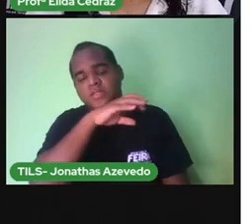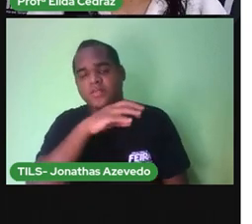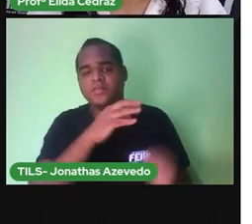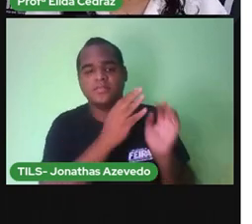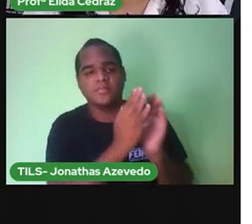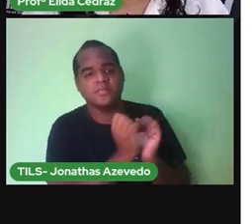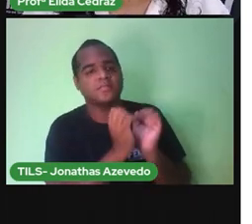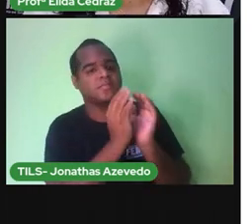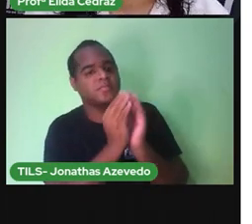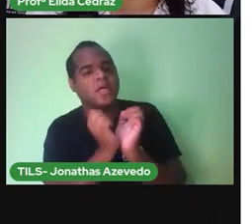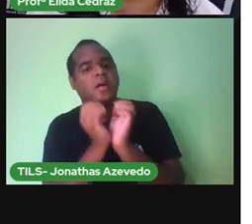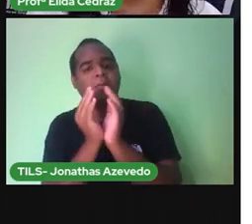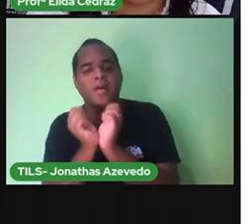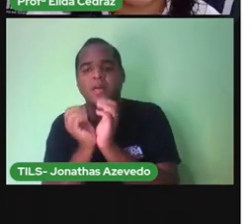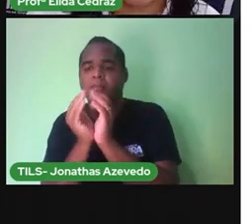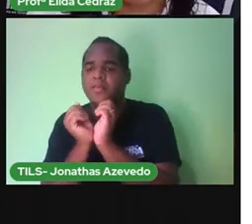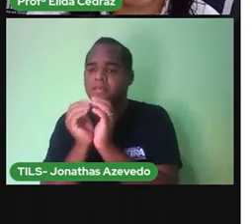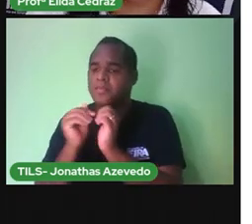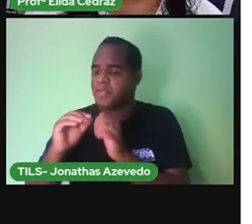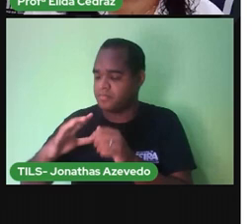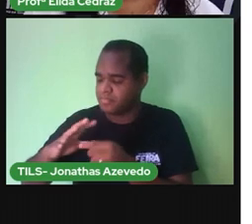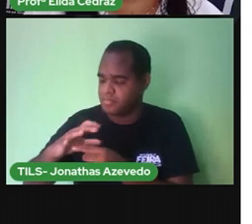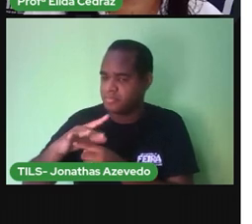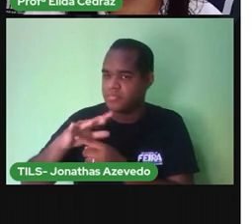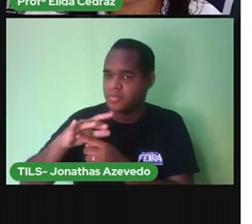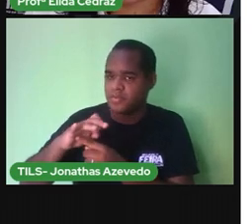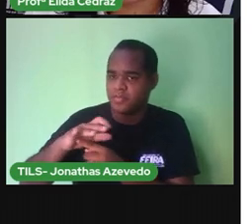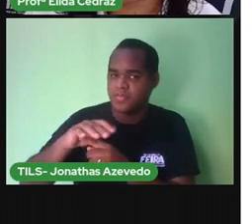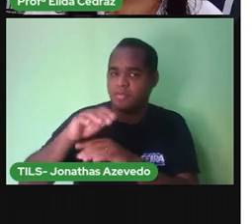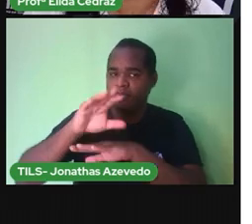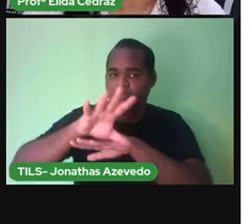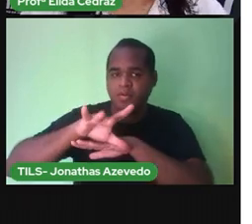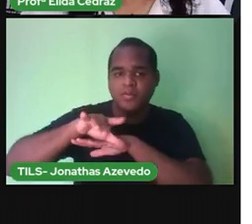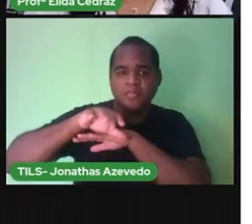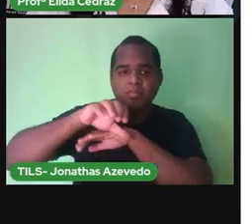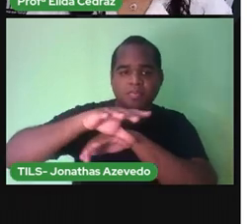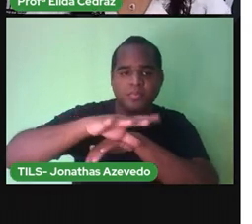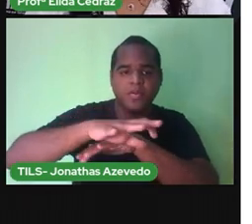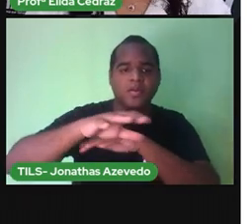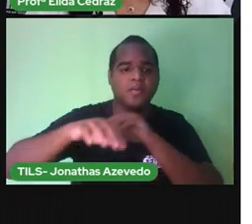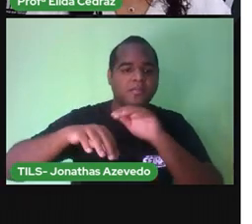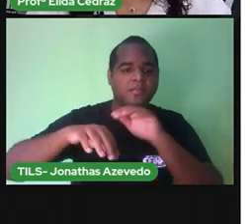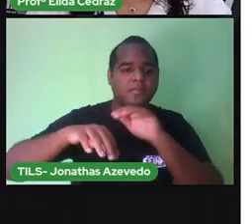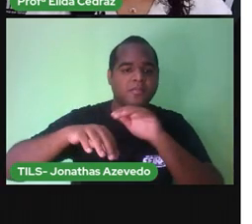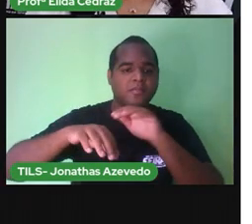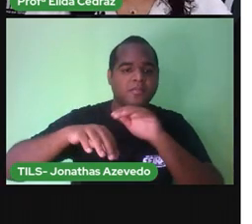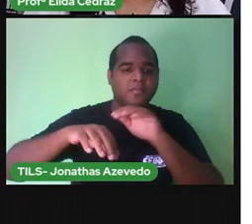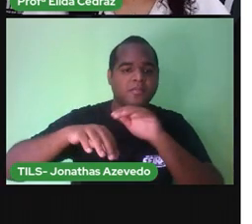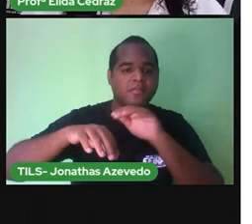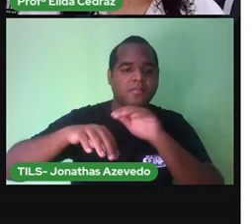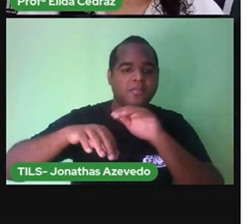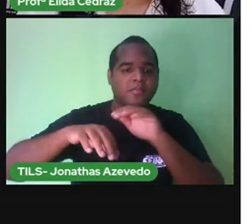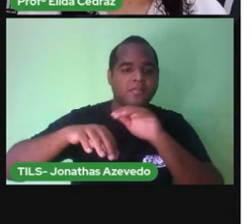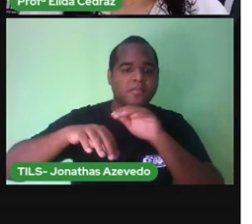seu passo de junto os pés, mede um palmo e estica, procurando mais bichos.